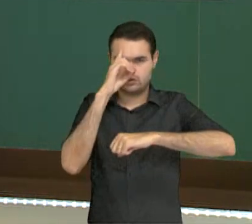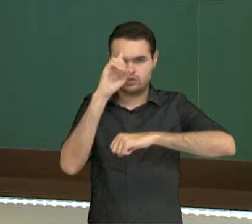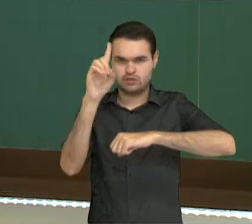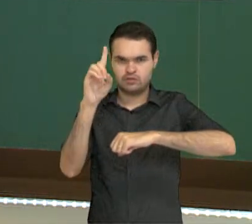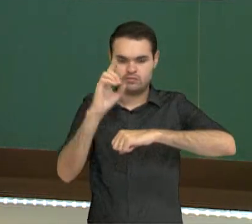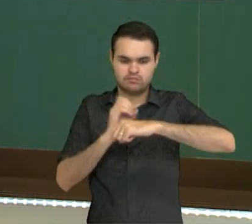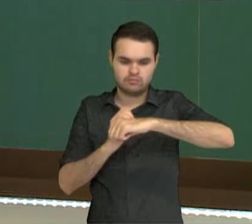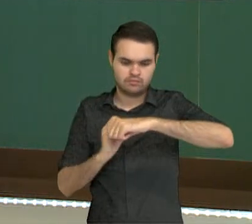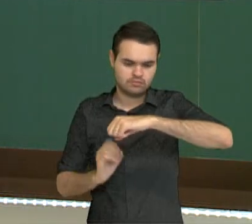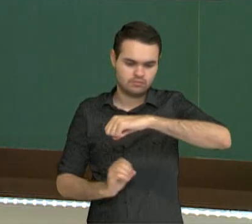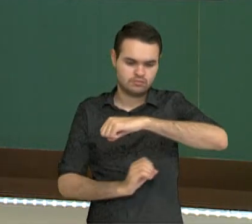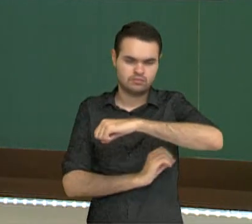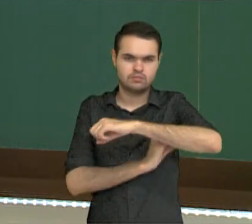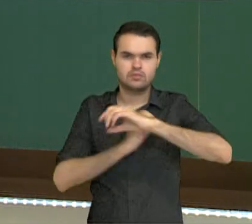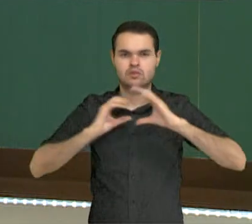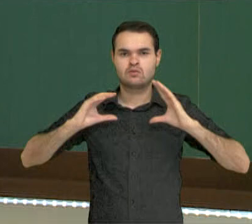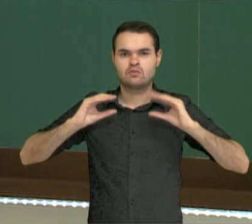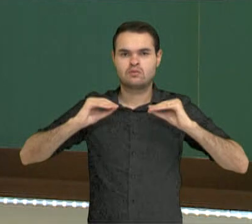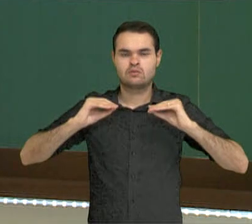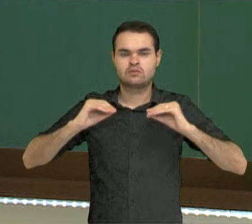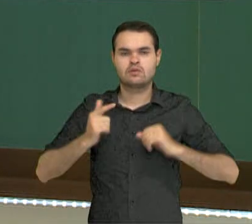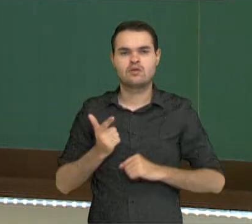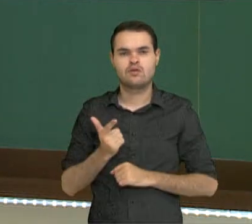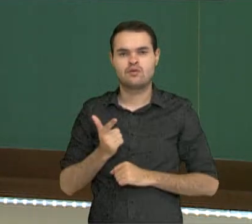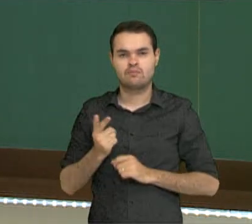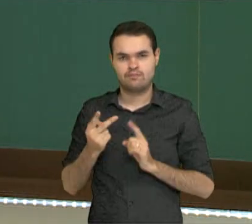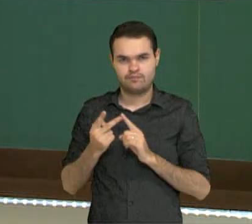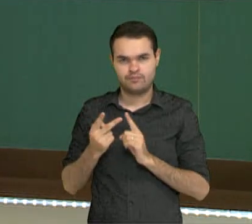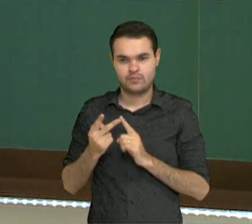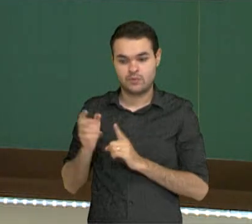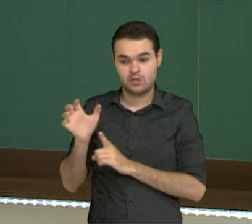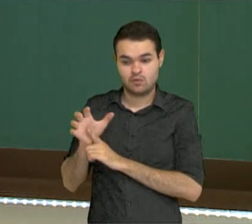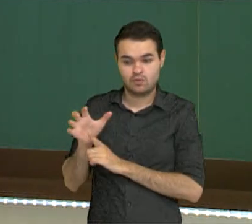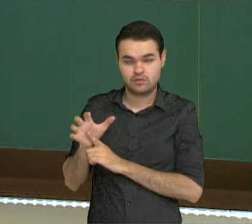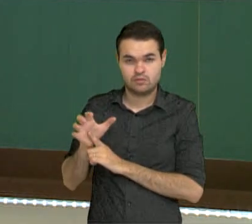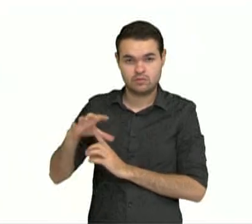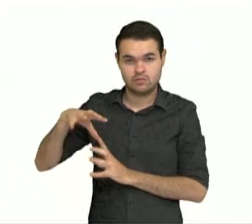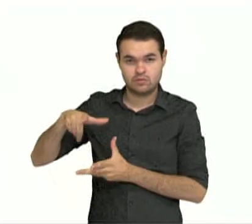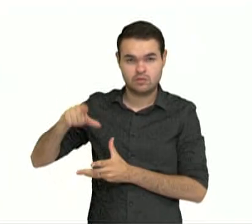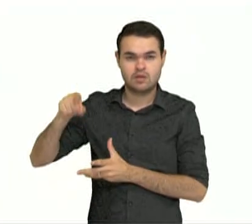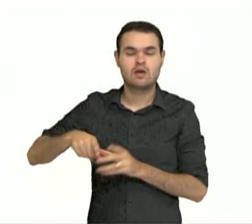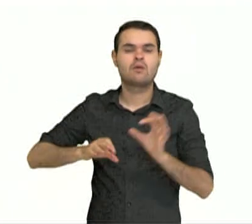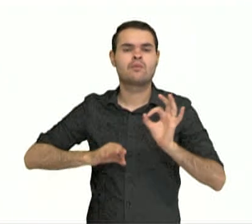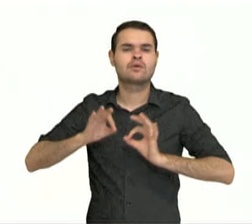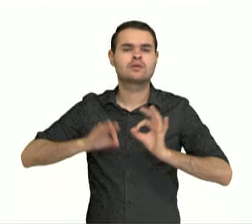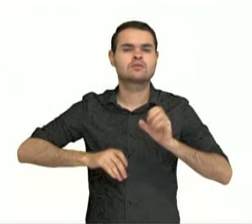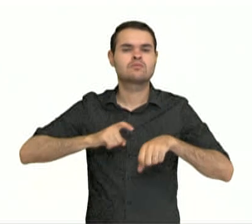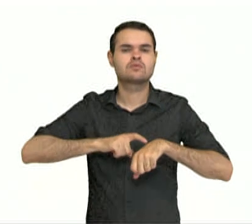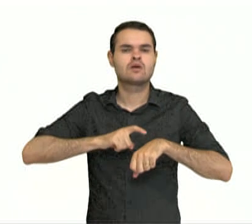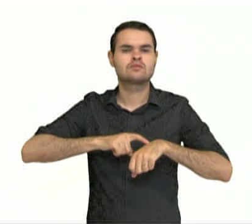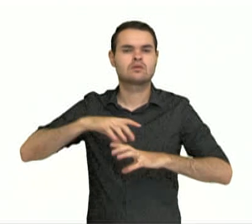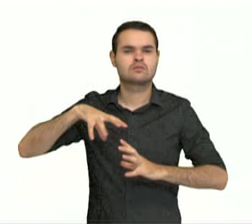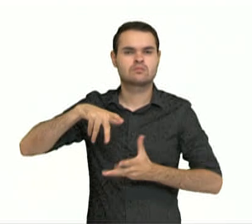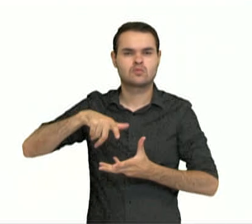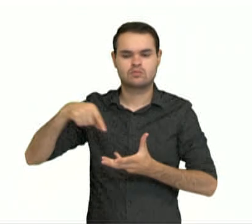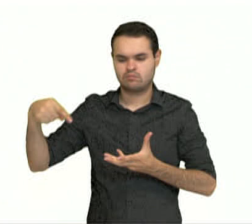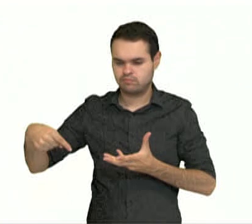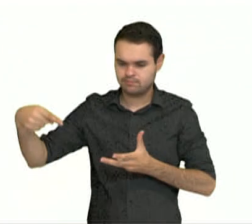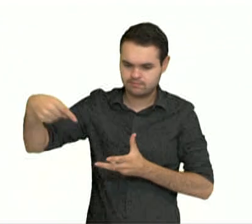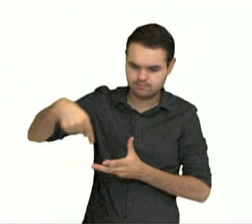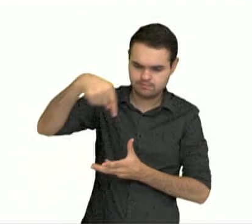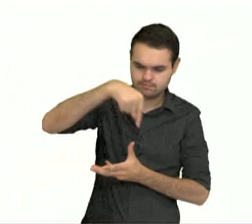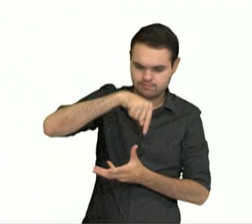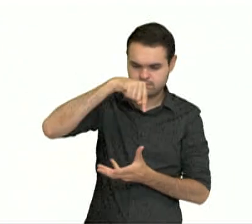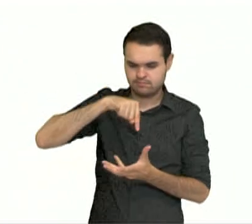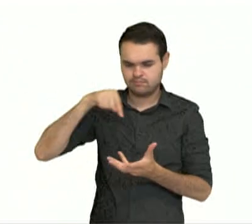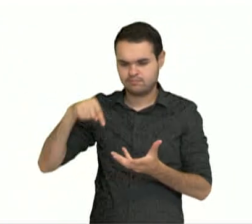Outra consequência da rotação é a organização das horas no mundo. A distribuição das horas no mundo